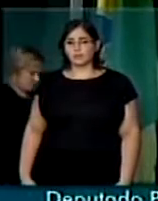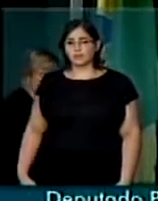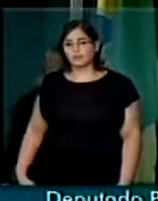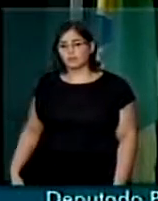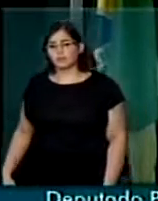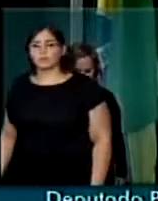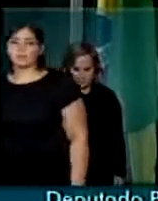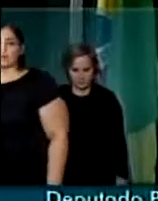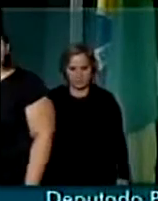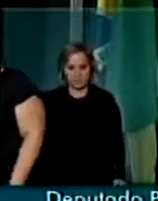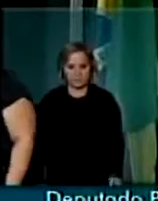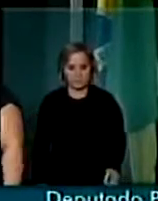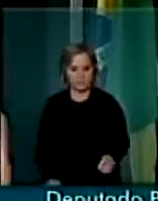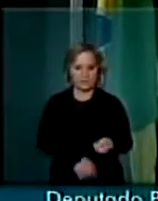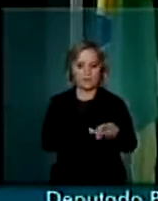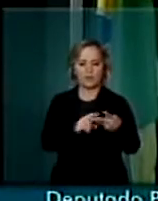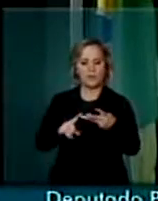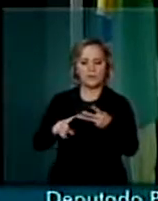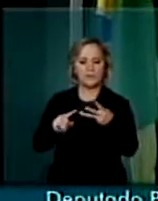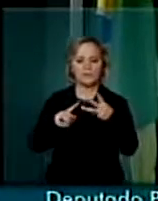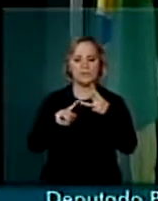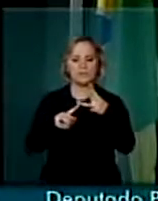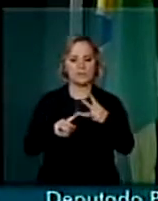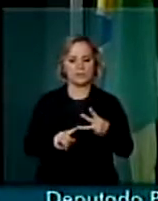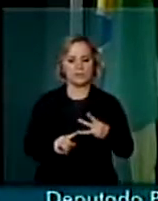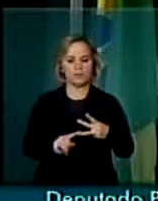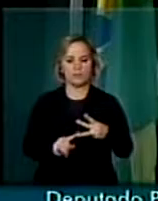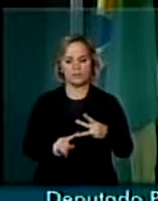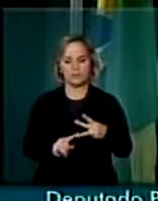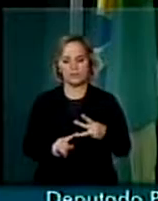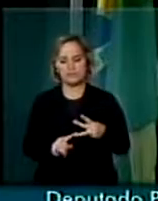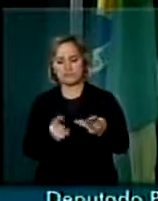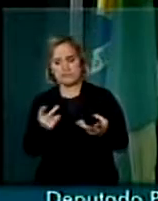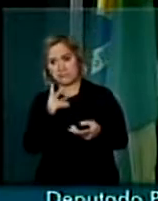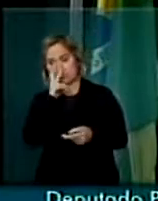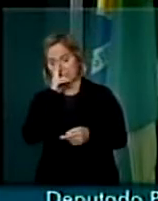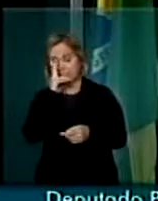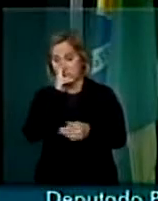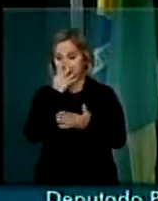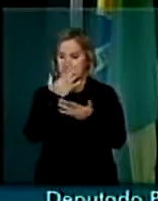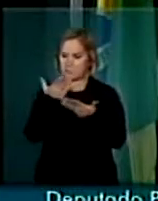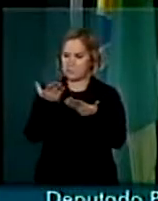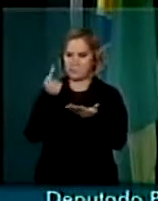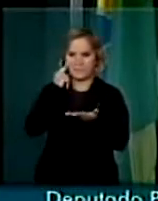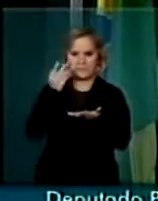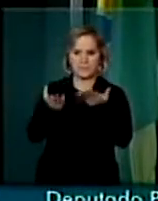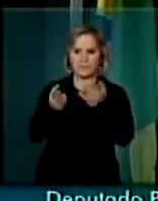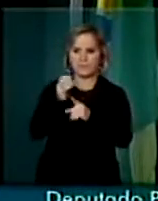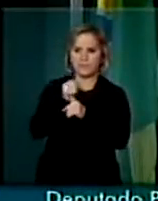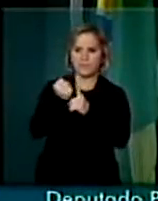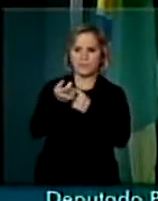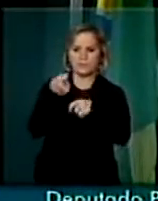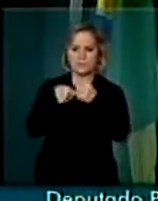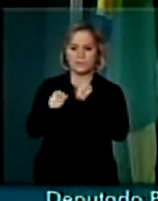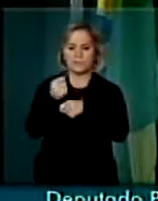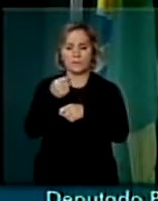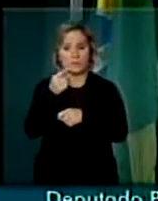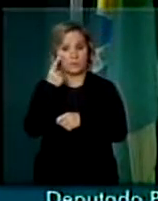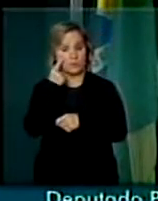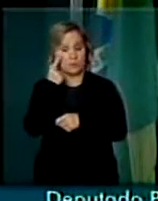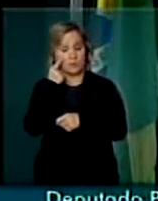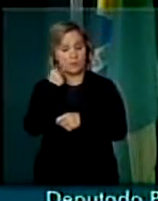senhor presidente, me parece uma coisa, inclusive, consensual entre nós, que é a necessidade de nós transformarmos o